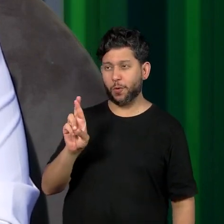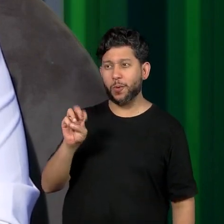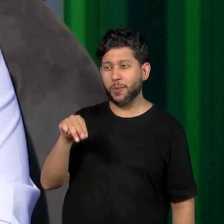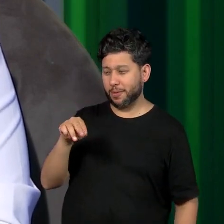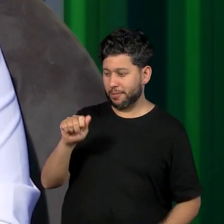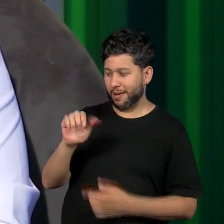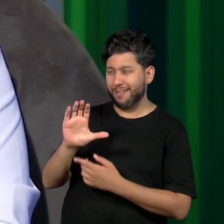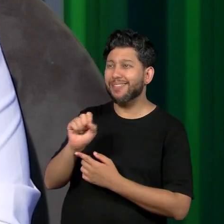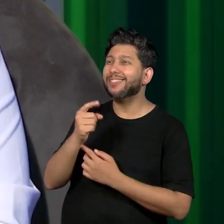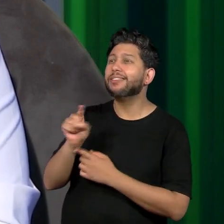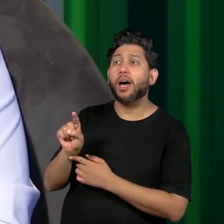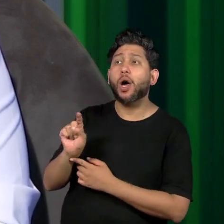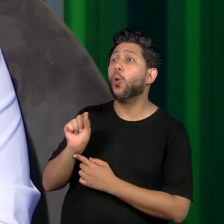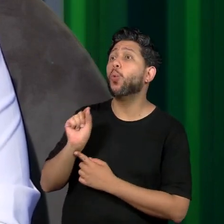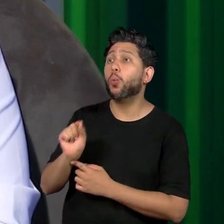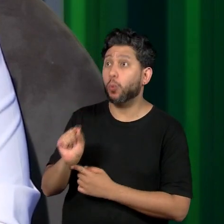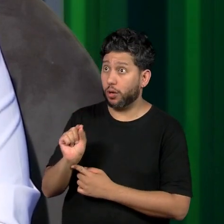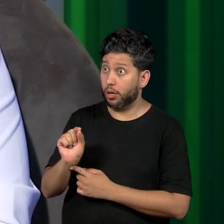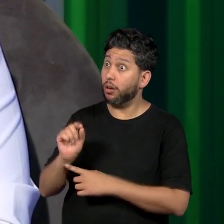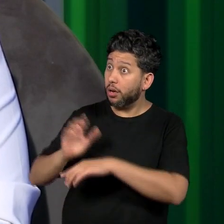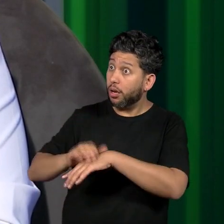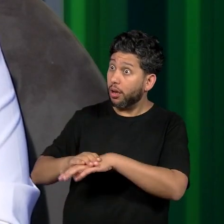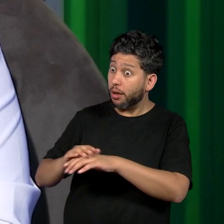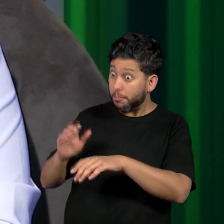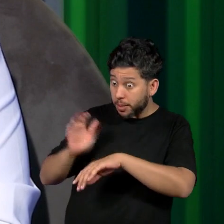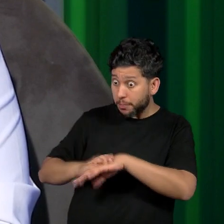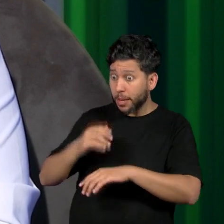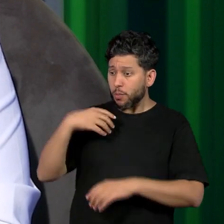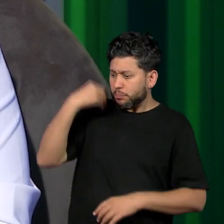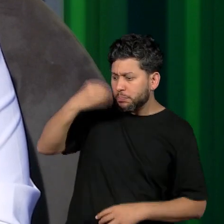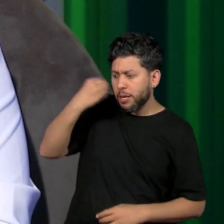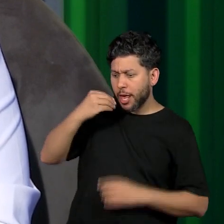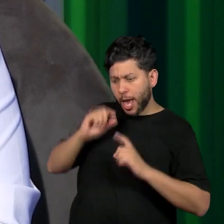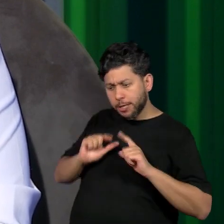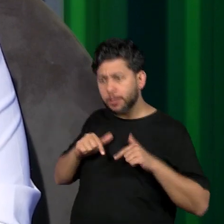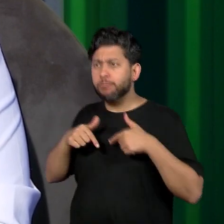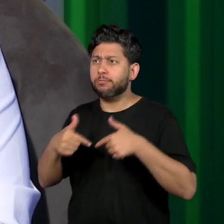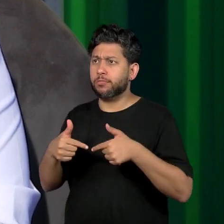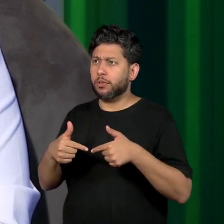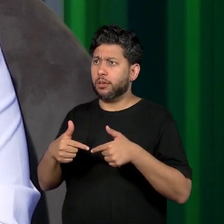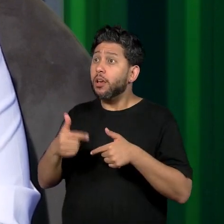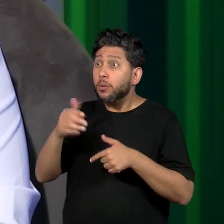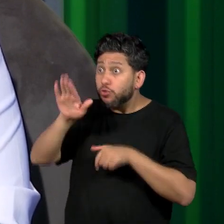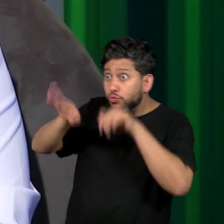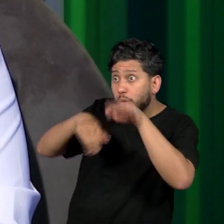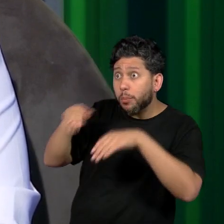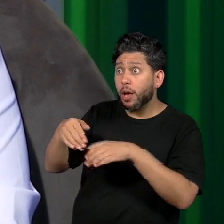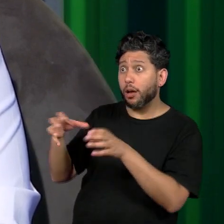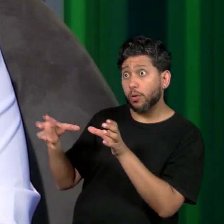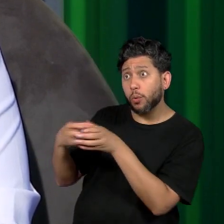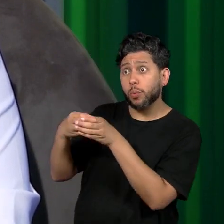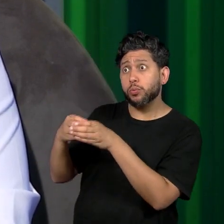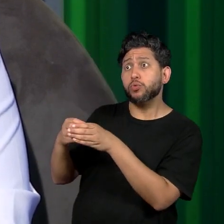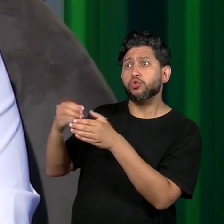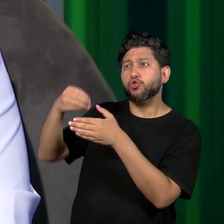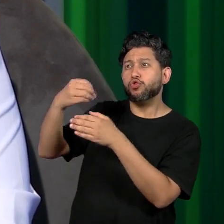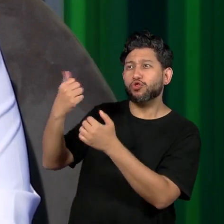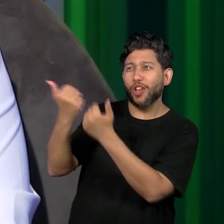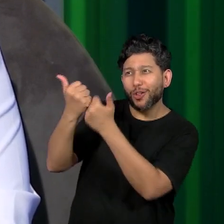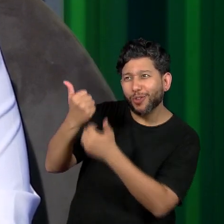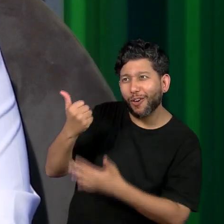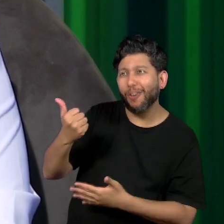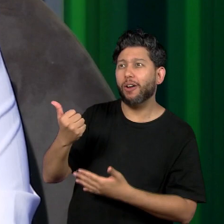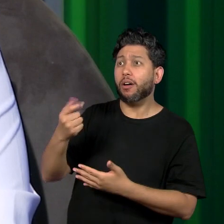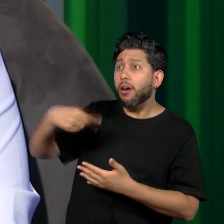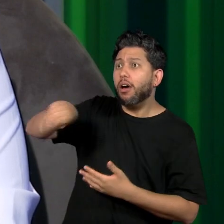é o que mobiliza a implementação da lei. Então, trabalhar com a equipe gestora, uma escola consciente que faça